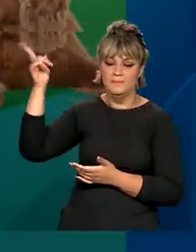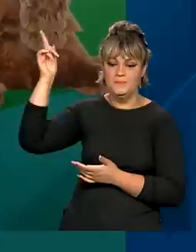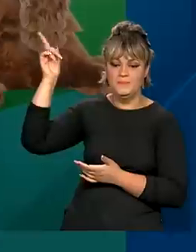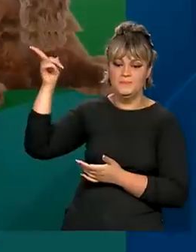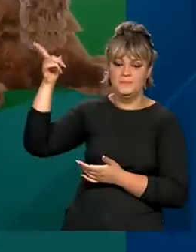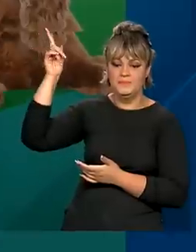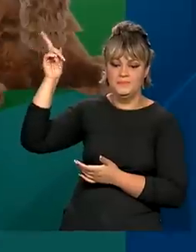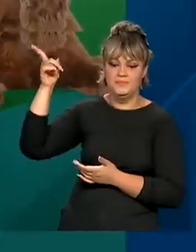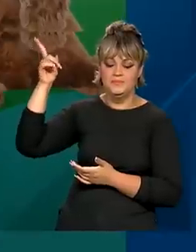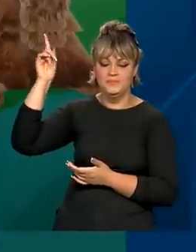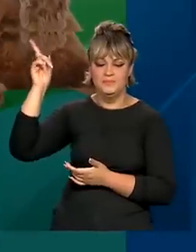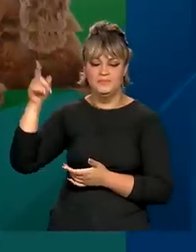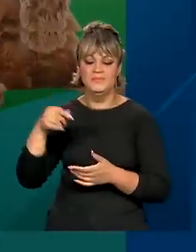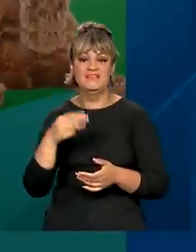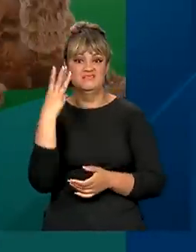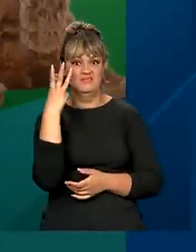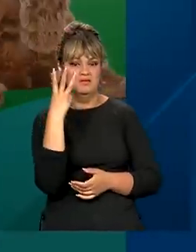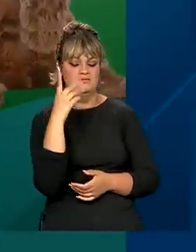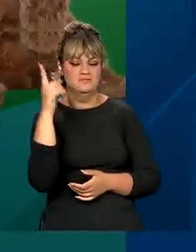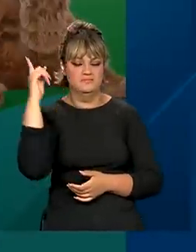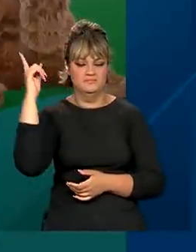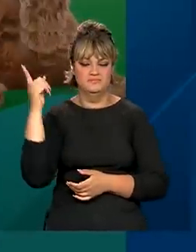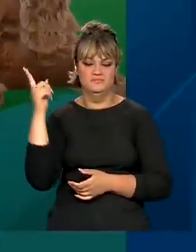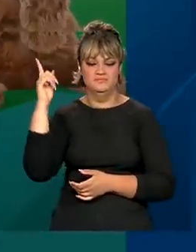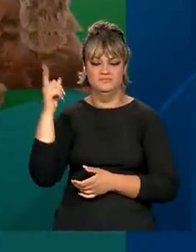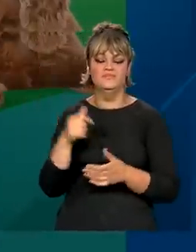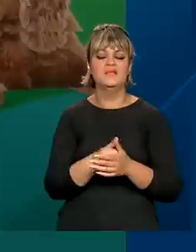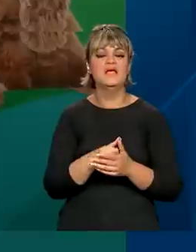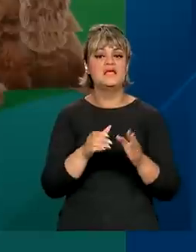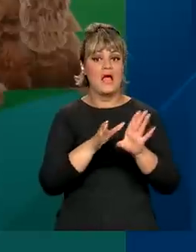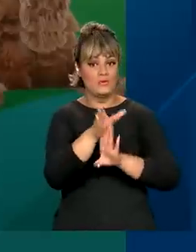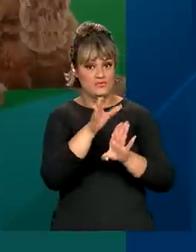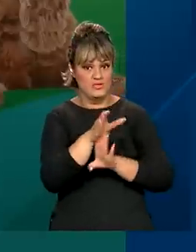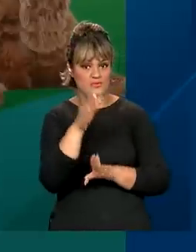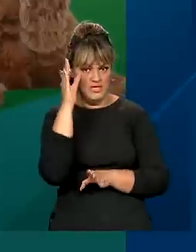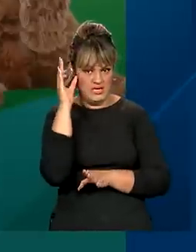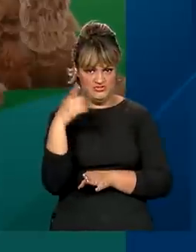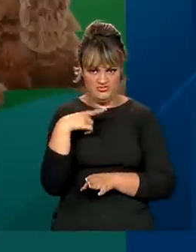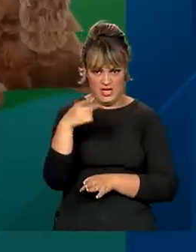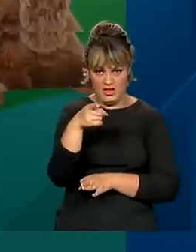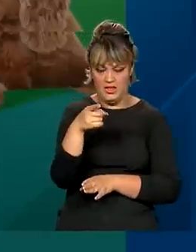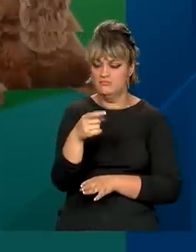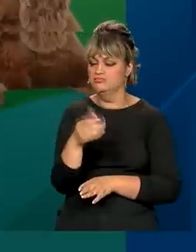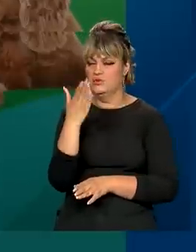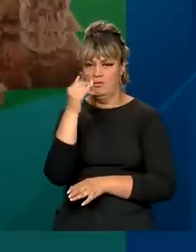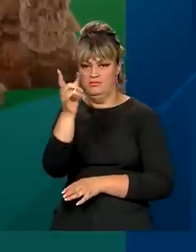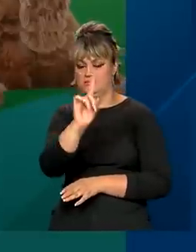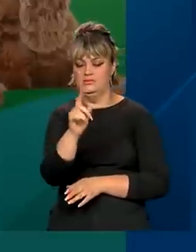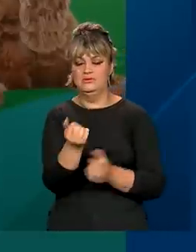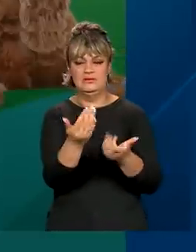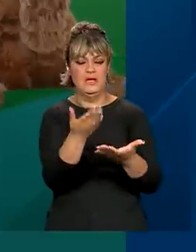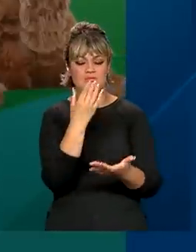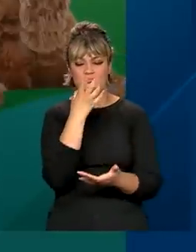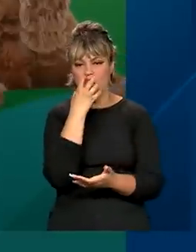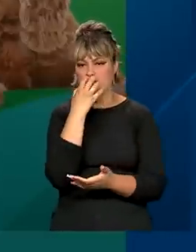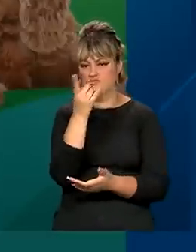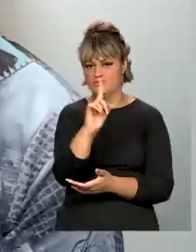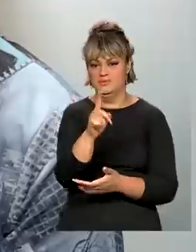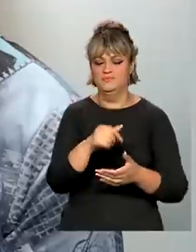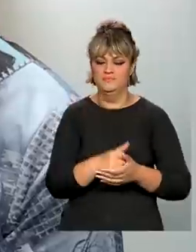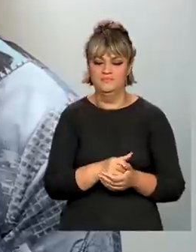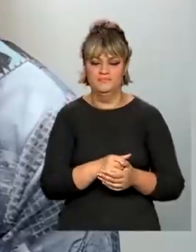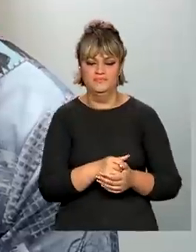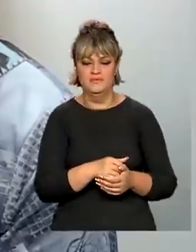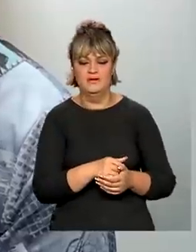processo de recolhimento de três lotes de bifinhos e orientou seus clientes a suspenderem imediatamente o consumo.